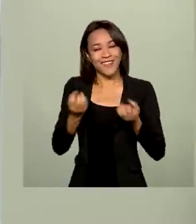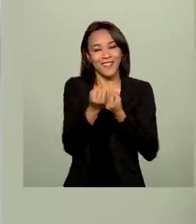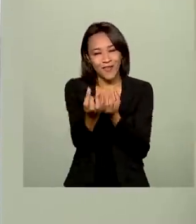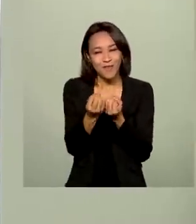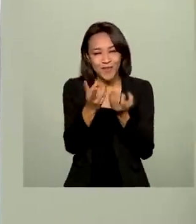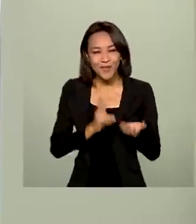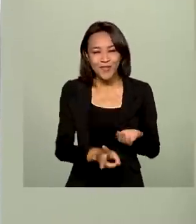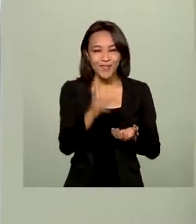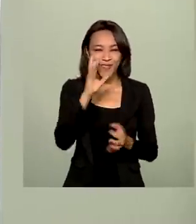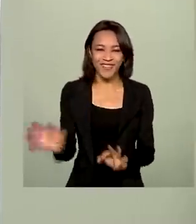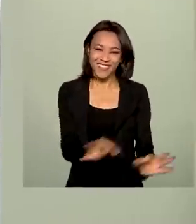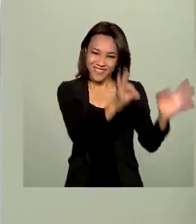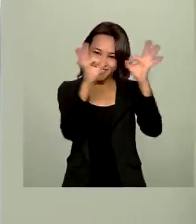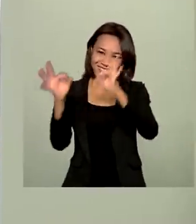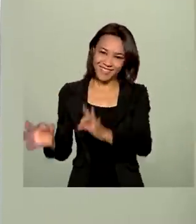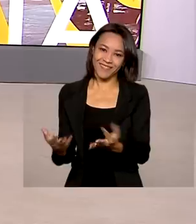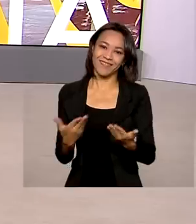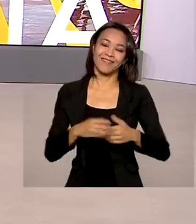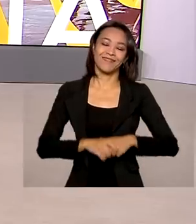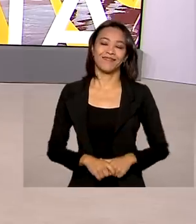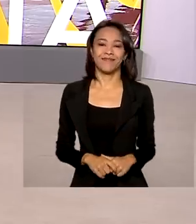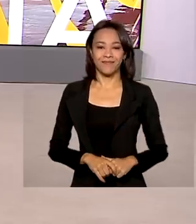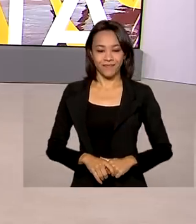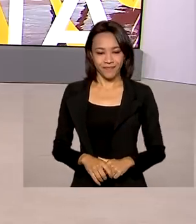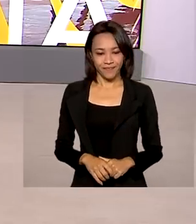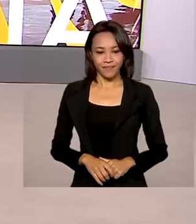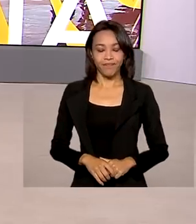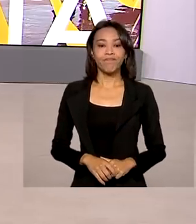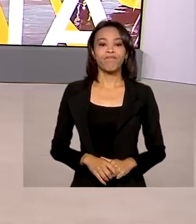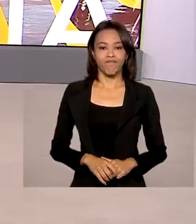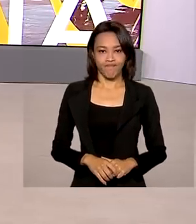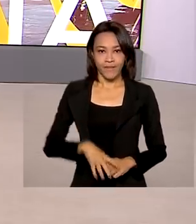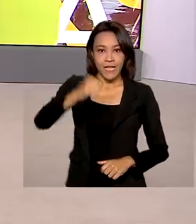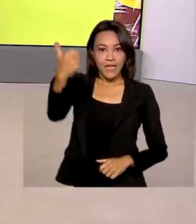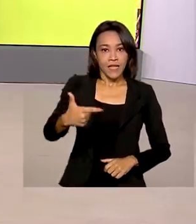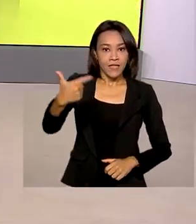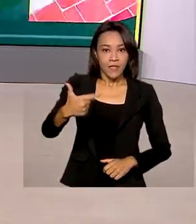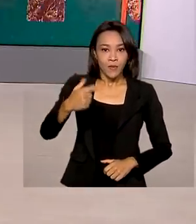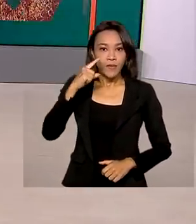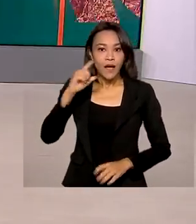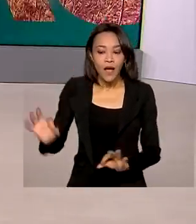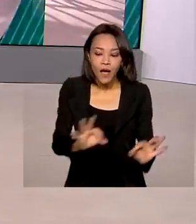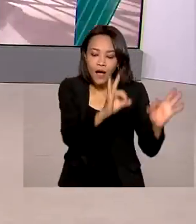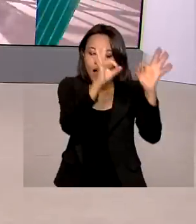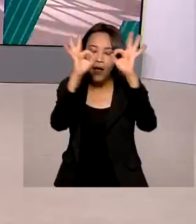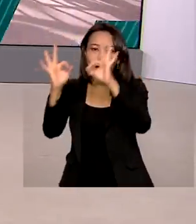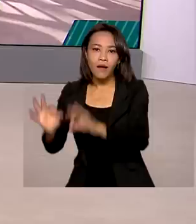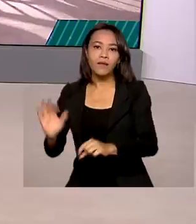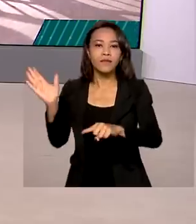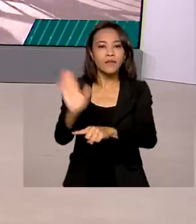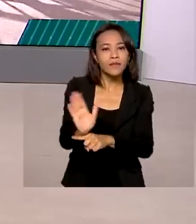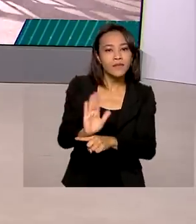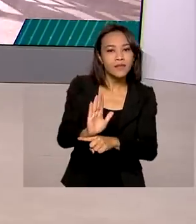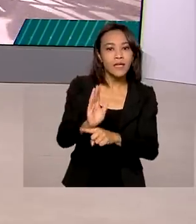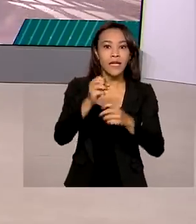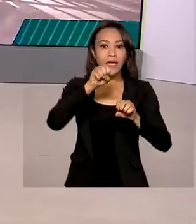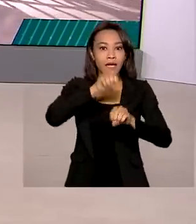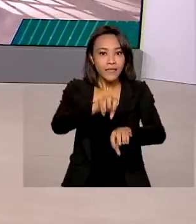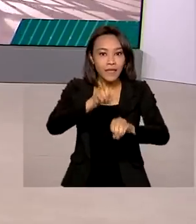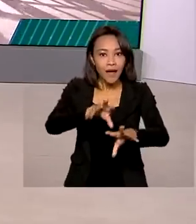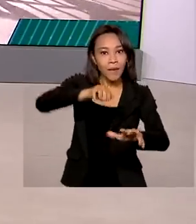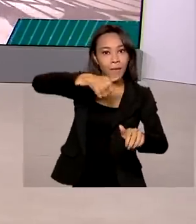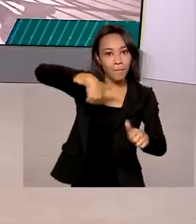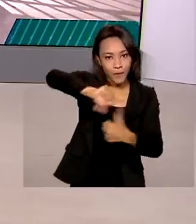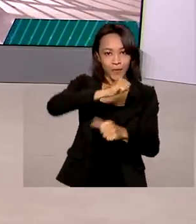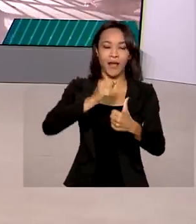hoje. Continue conosco e tenha um ótimo dia. Na segunda reportagem da série Educar para Transformar, você vai acompanhar